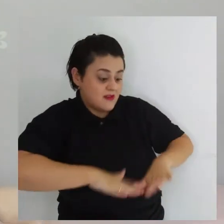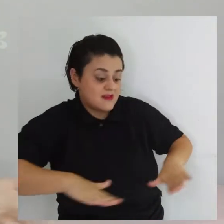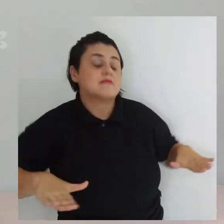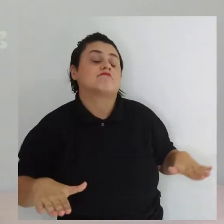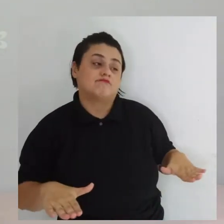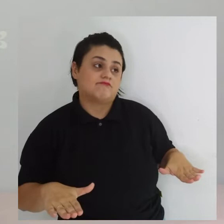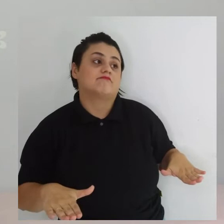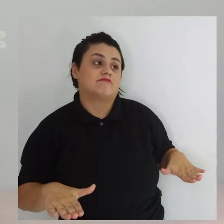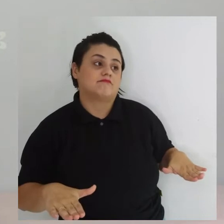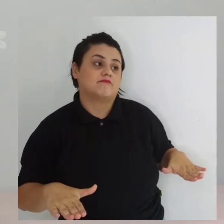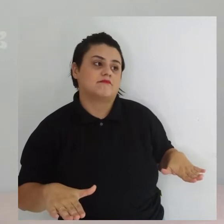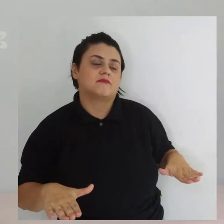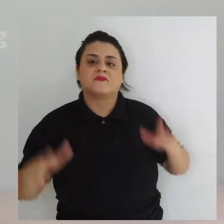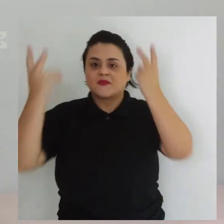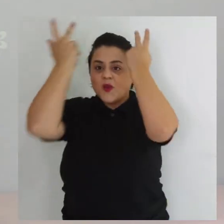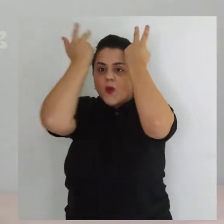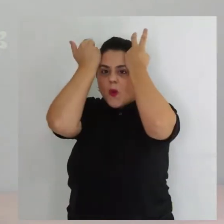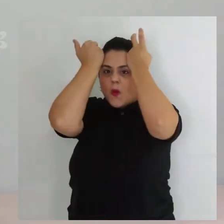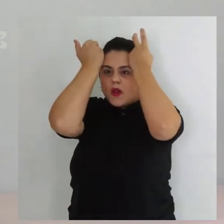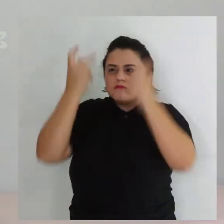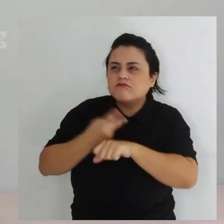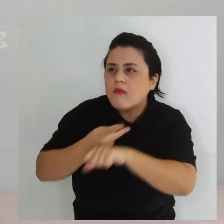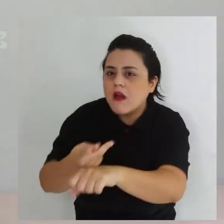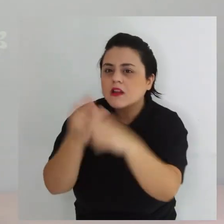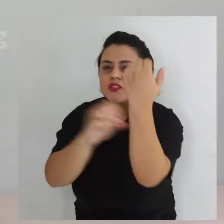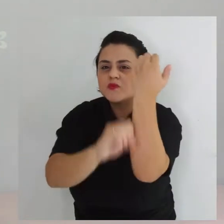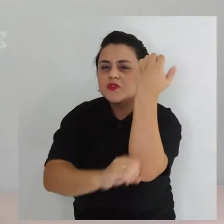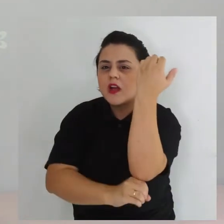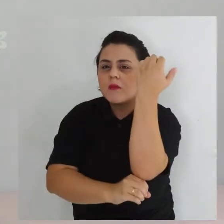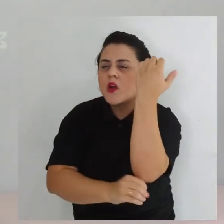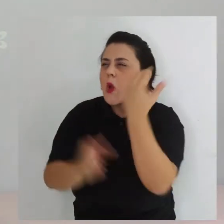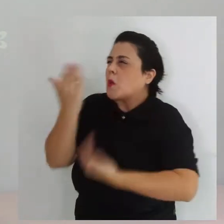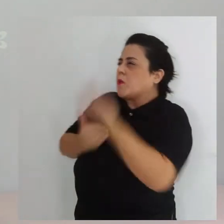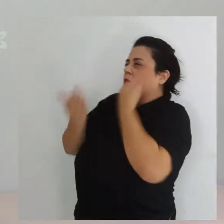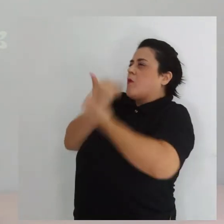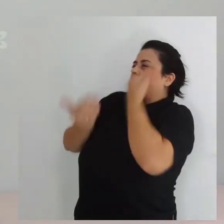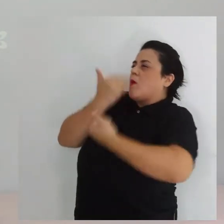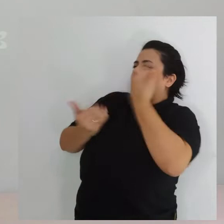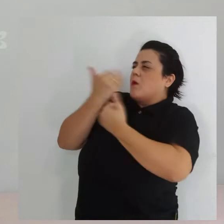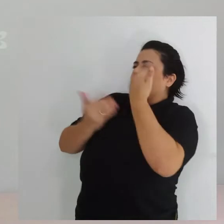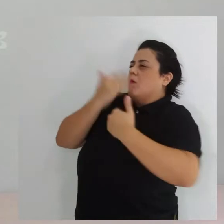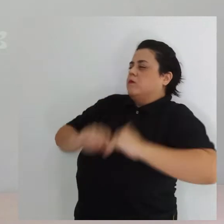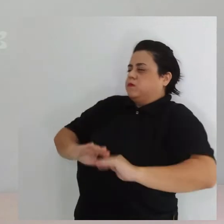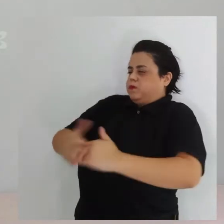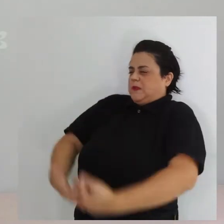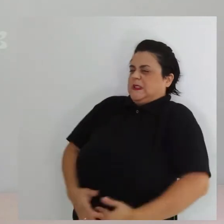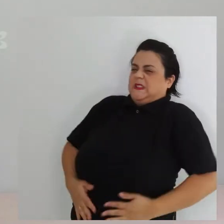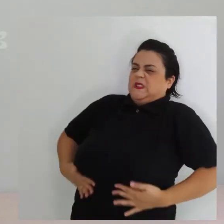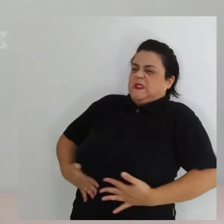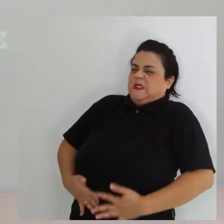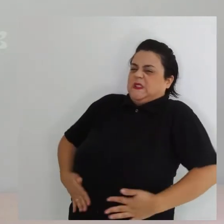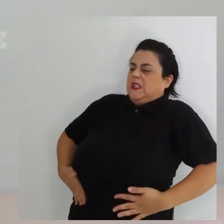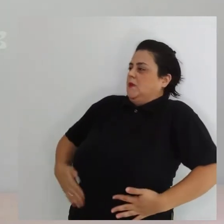pequenina. O coelho saiu dali e se empanturrou de jogu de cava até ficar pesadão,